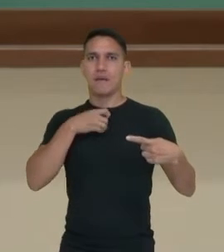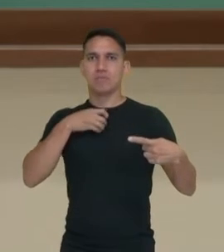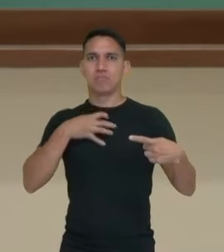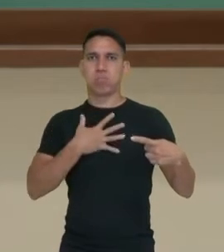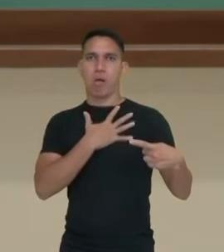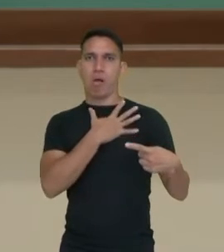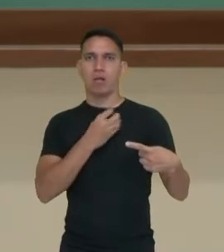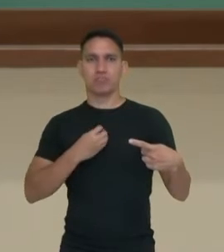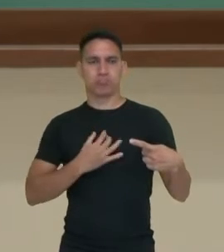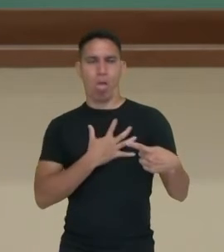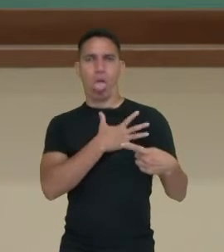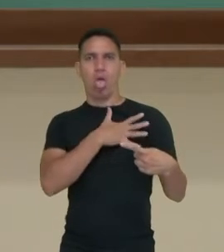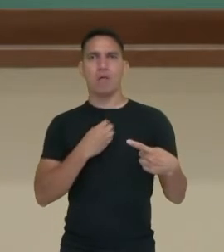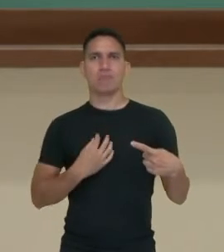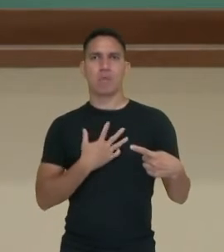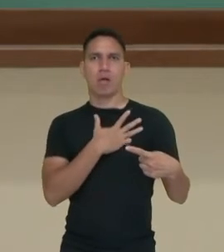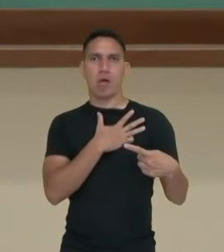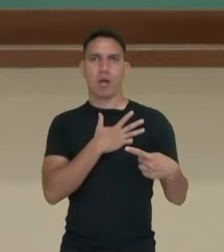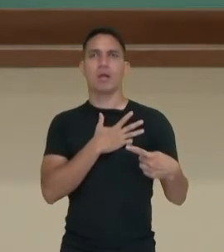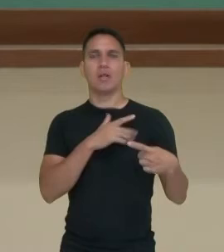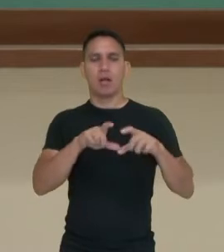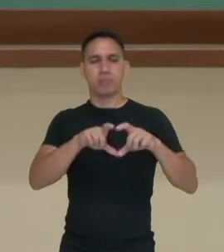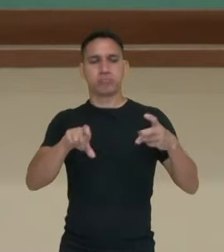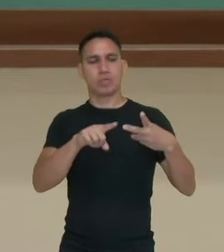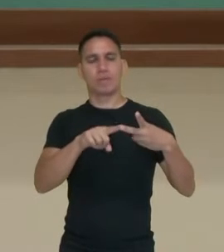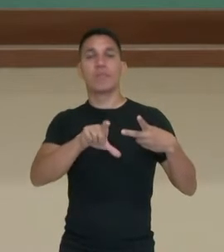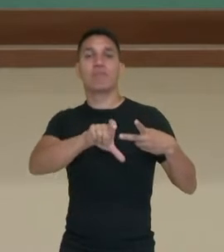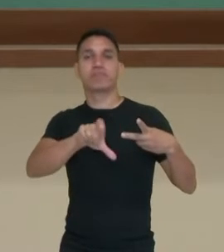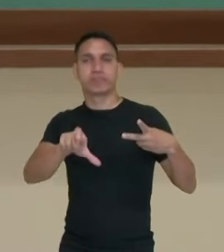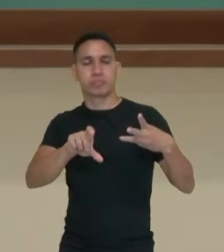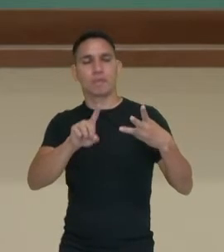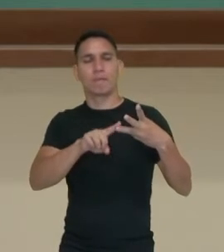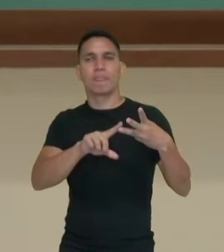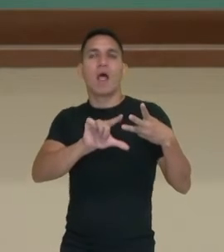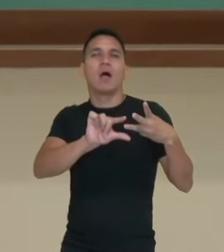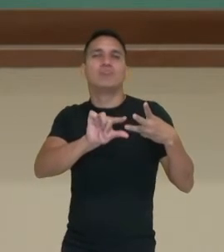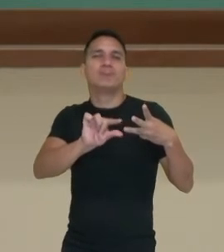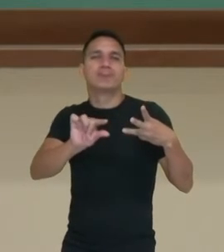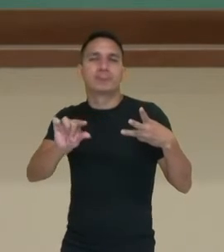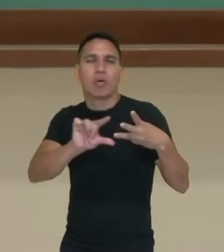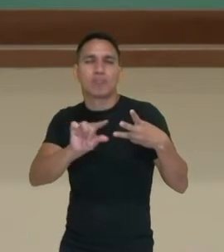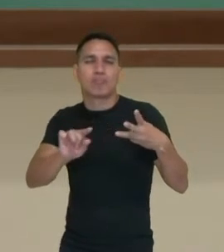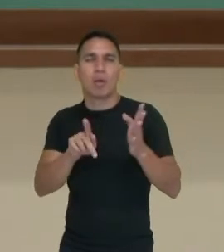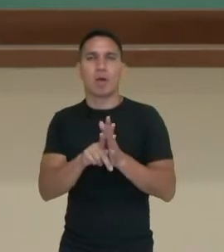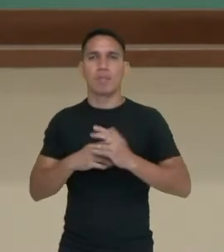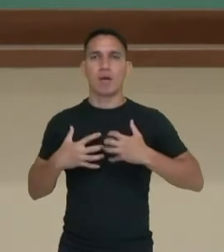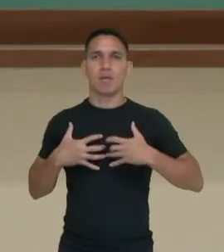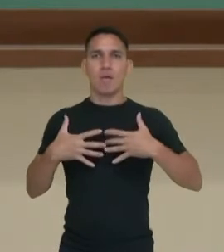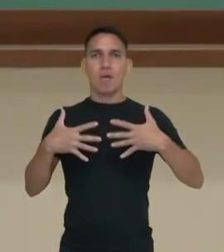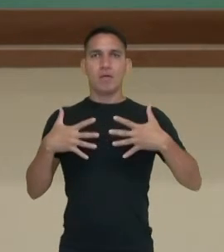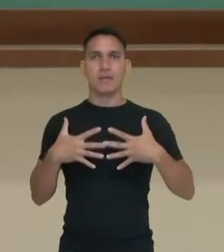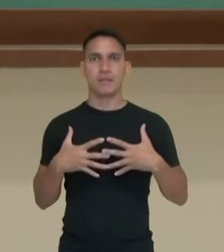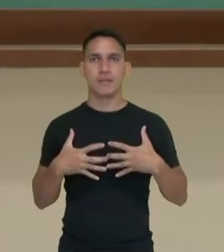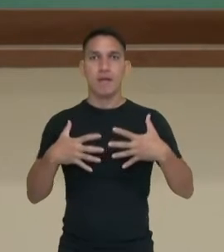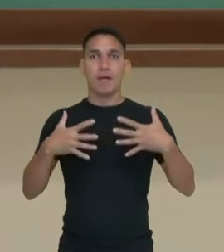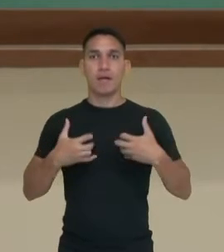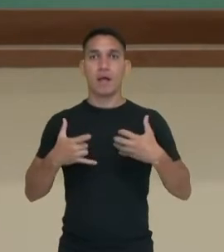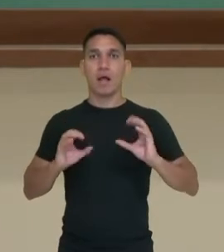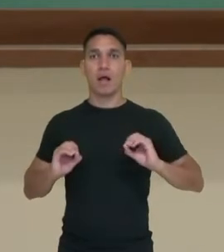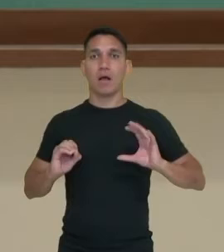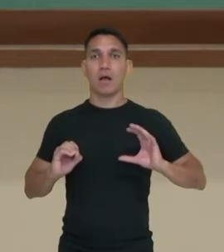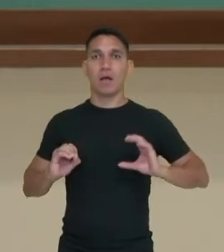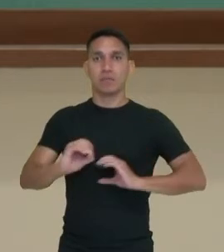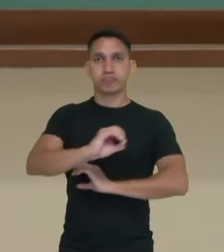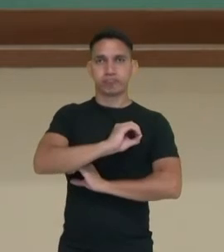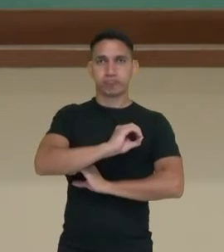de sangue ali, as veias, que tem um calibre médio, e os capilares, que estariam nos pulmões fazendo a parte da troca gasosa.